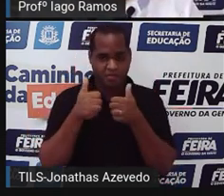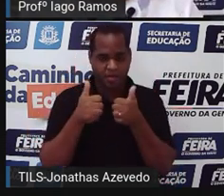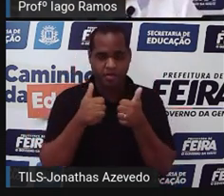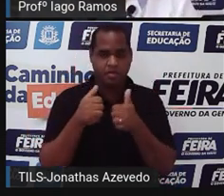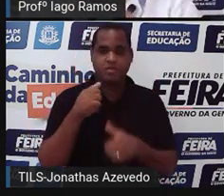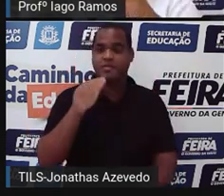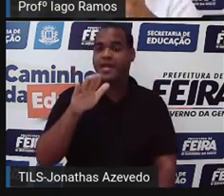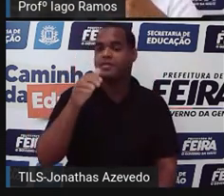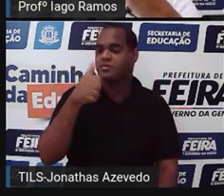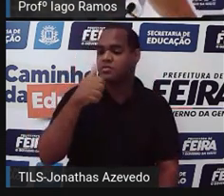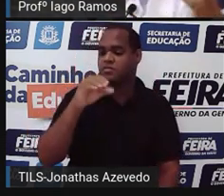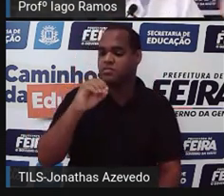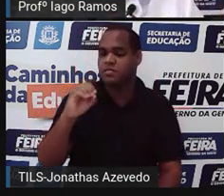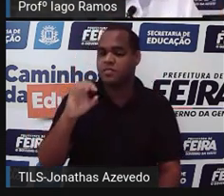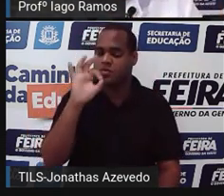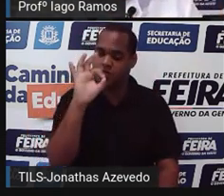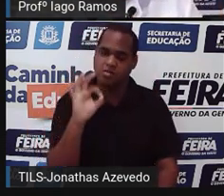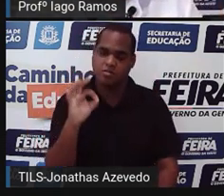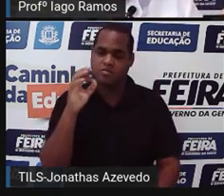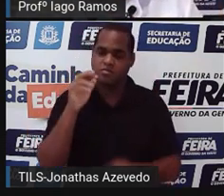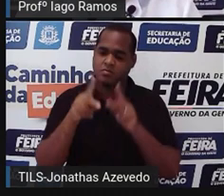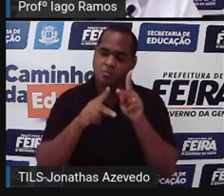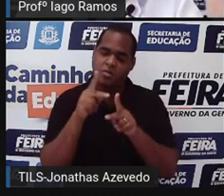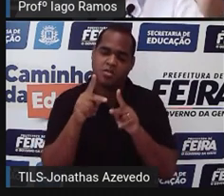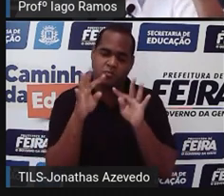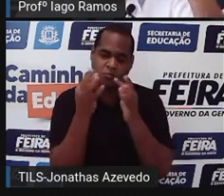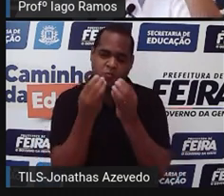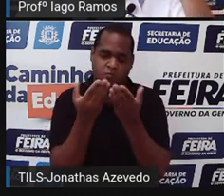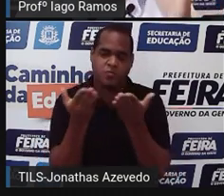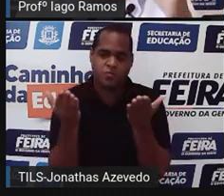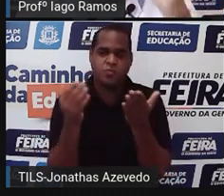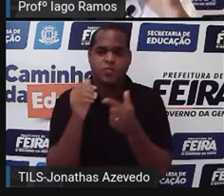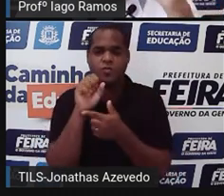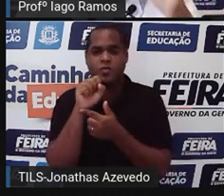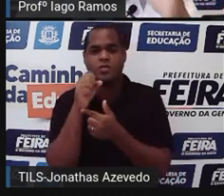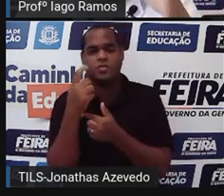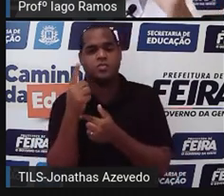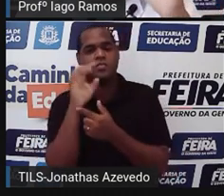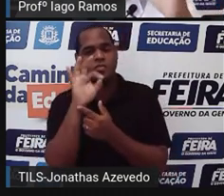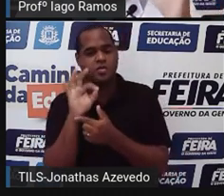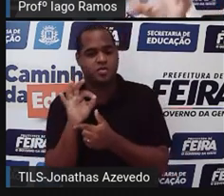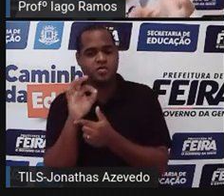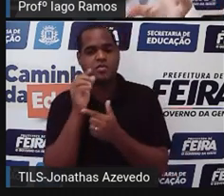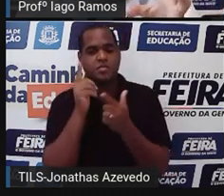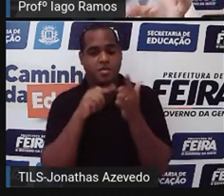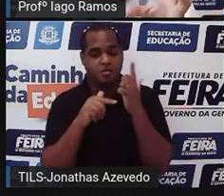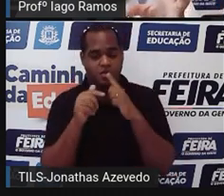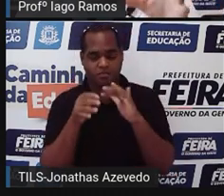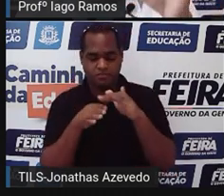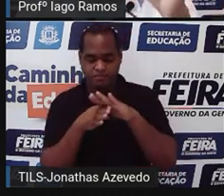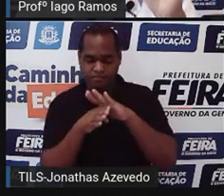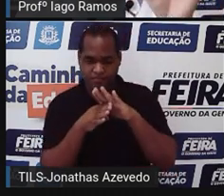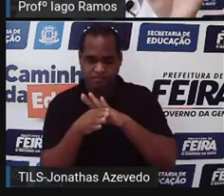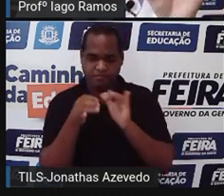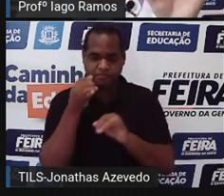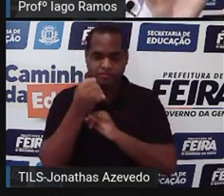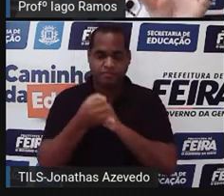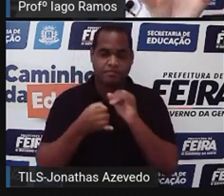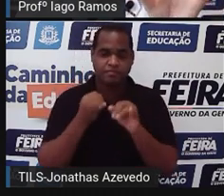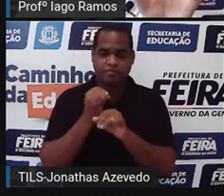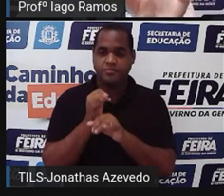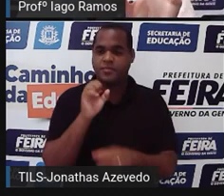é a população toda. Então, se 81% acessou, de